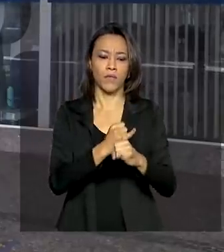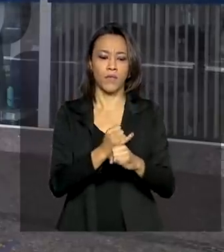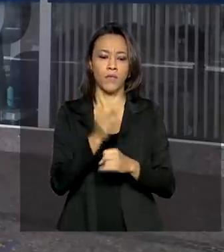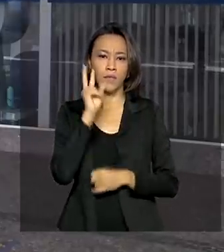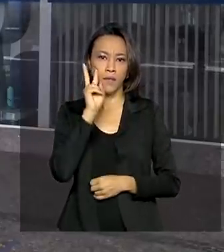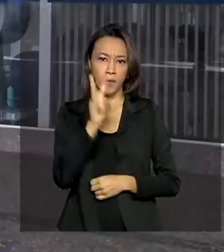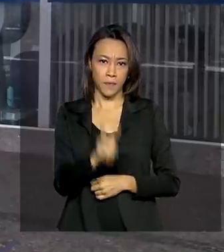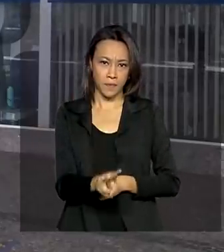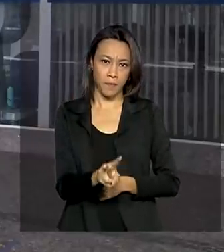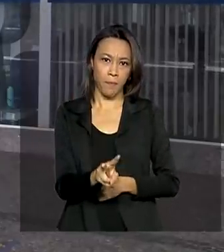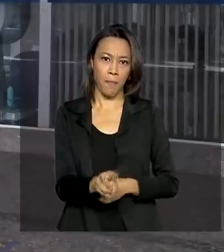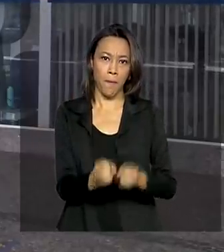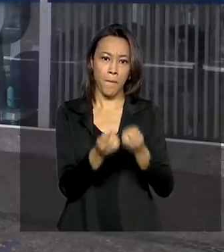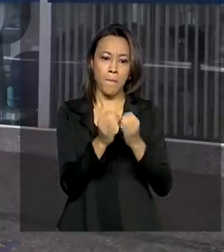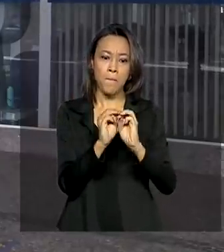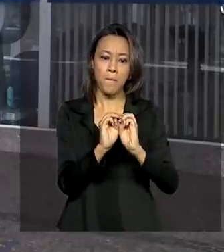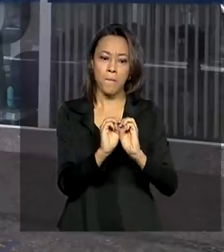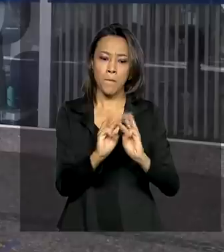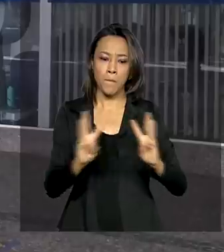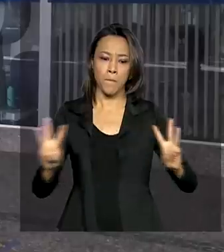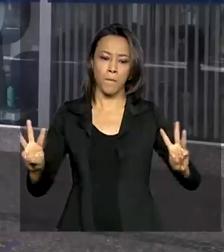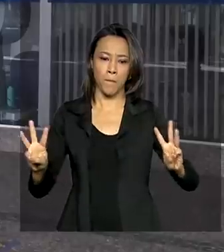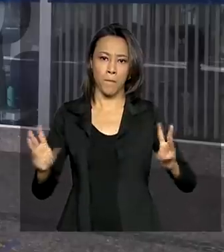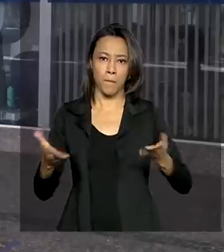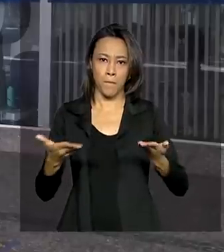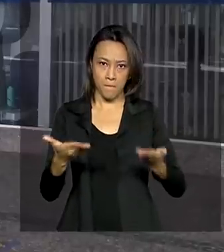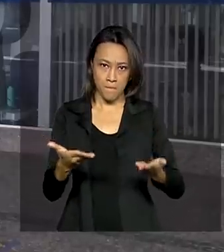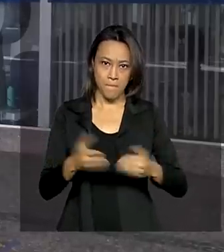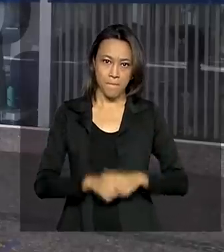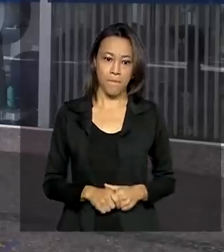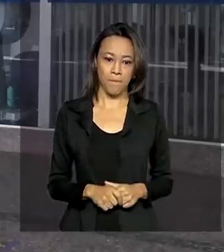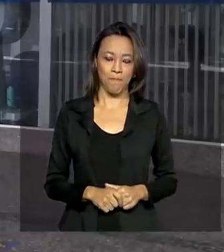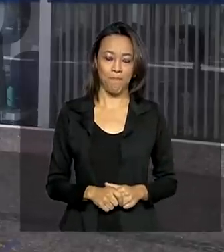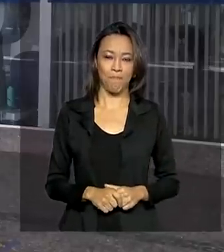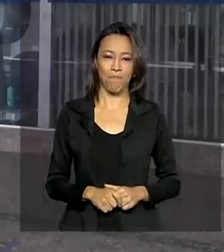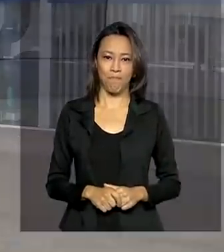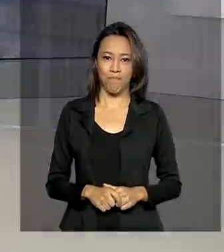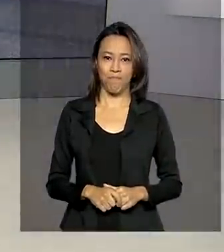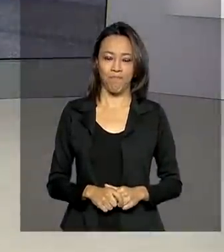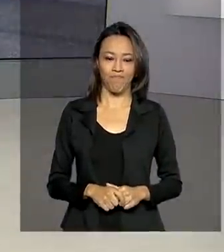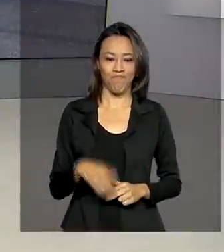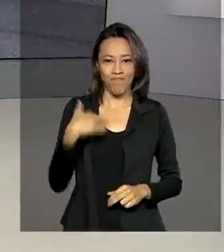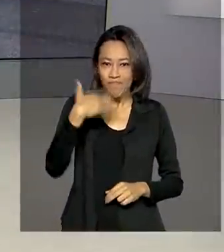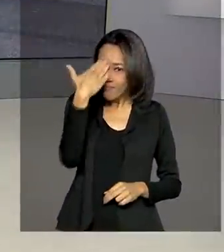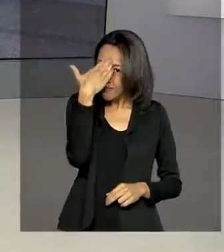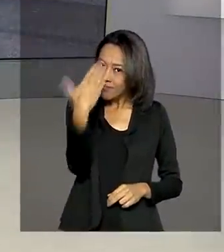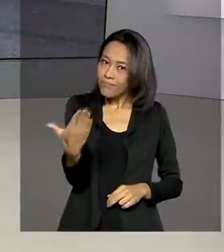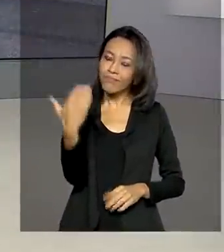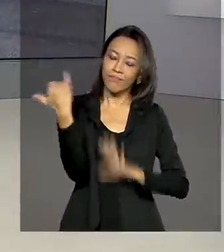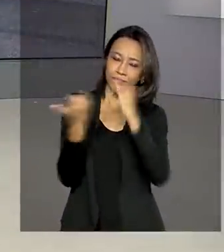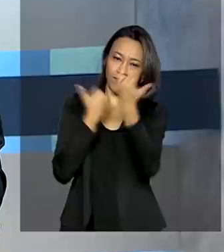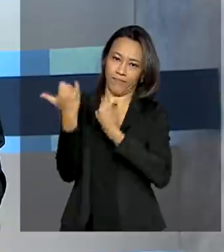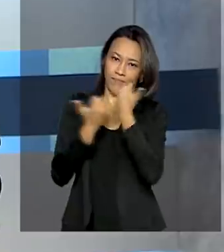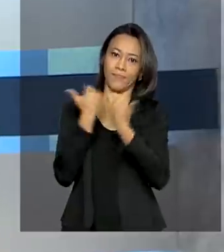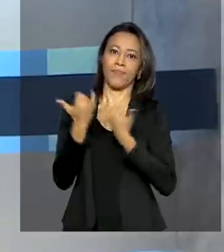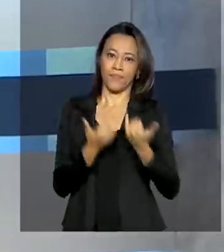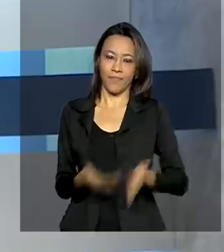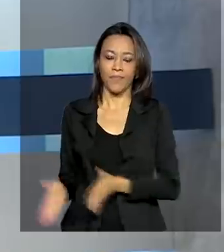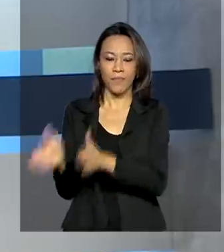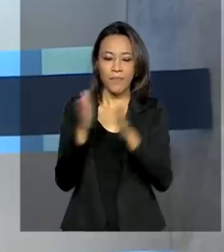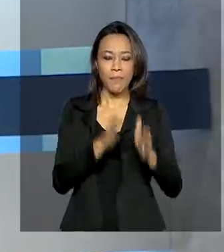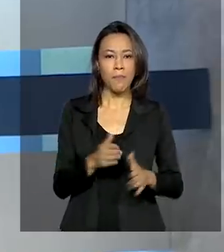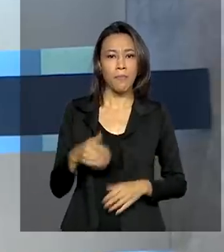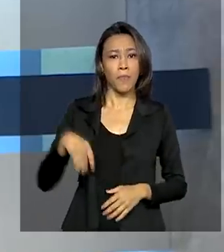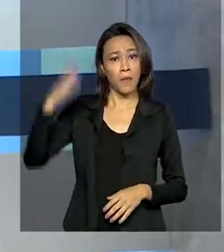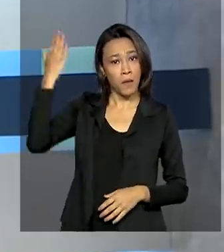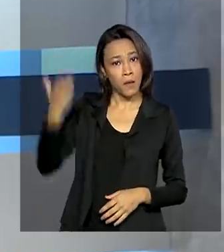.caixa.gov.br. Renata, volto com você. Obrigada pelas informações, Cláudia. O